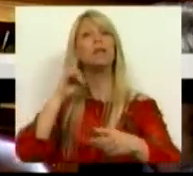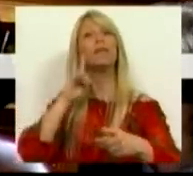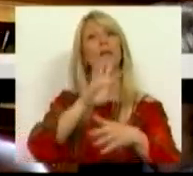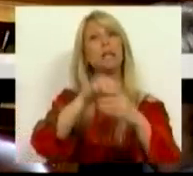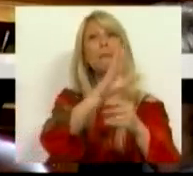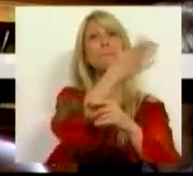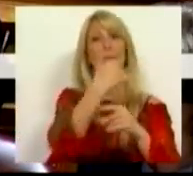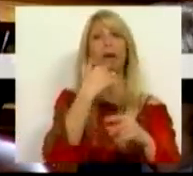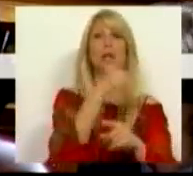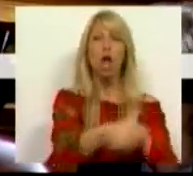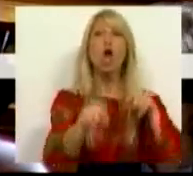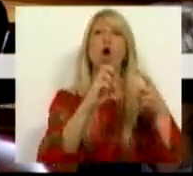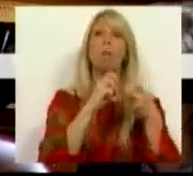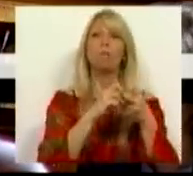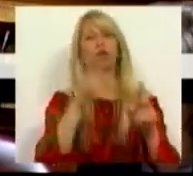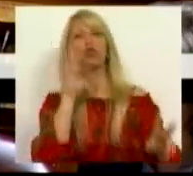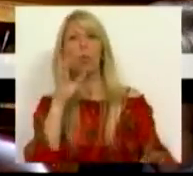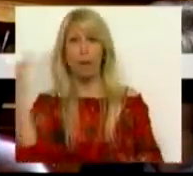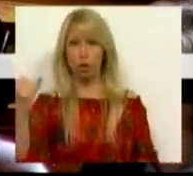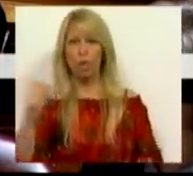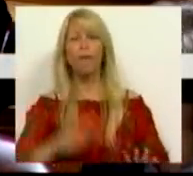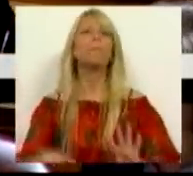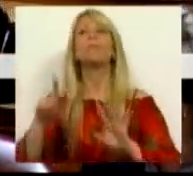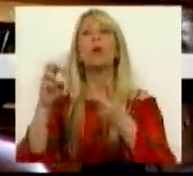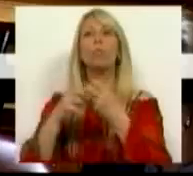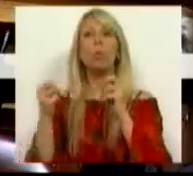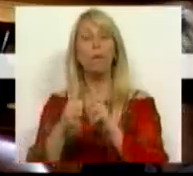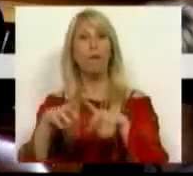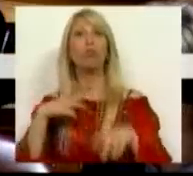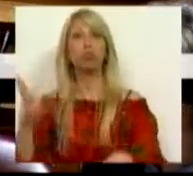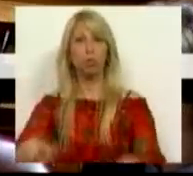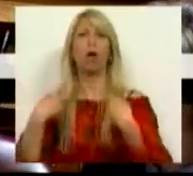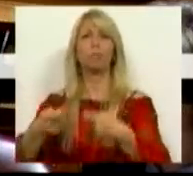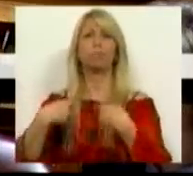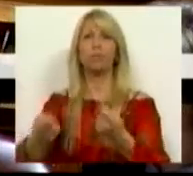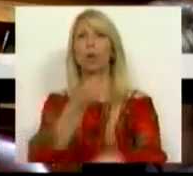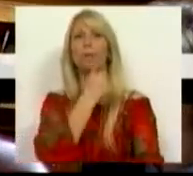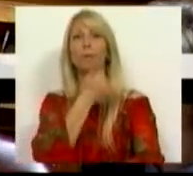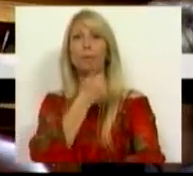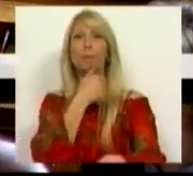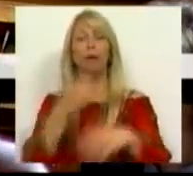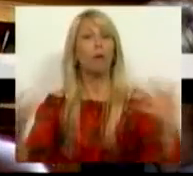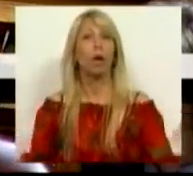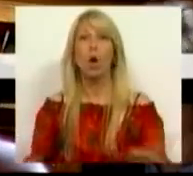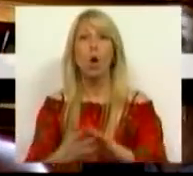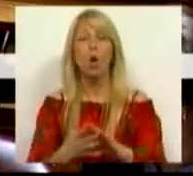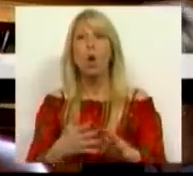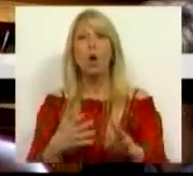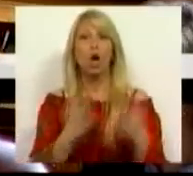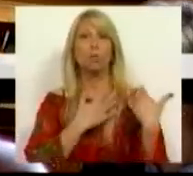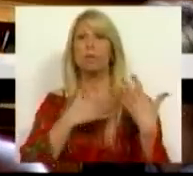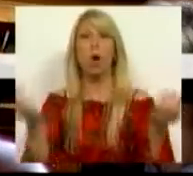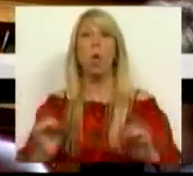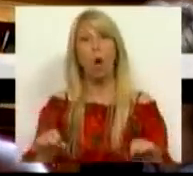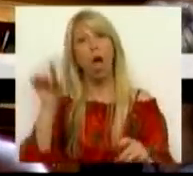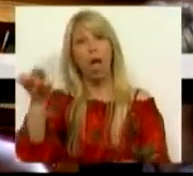que o problema de Portugal, se defende a segunda, desculpe, o problema de Portugal é um problema de despesismo e de responsabilidade, que é a tese de Vítor Gaspar. A tese de Vítor Gaspar é que